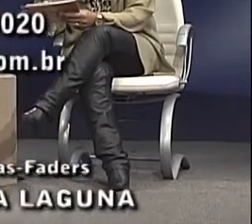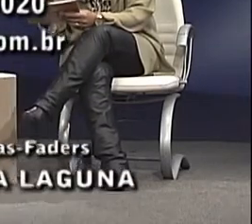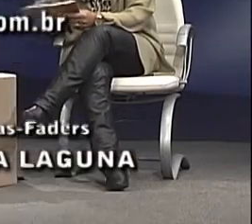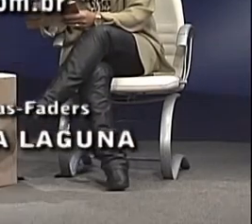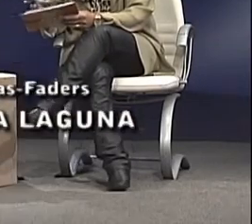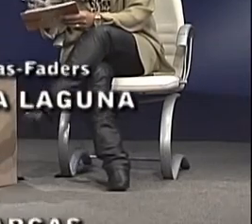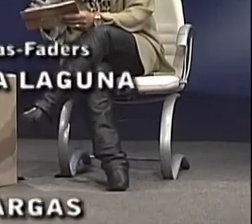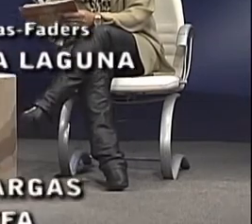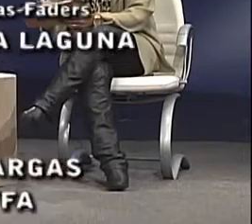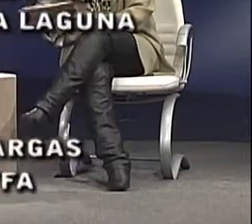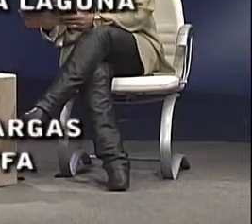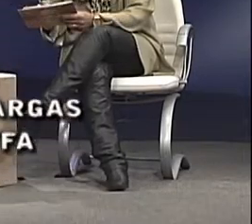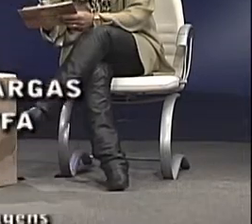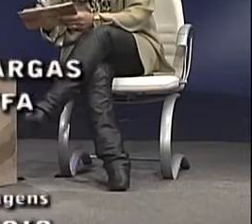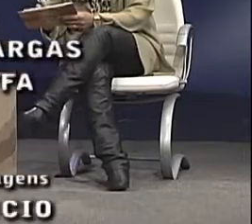E aí